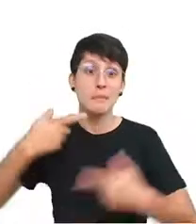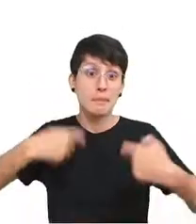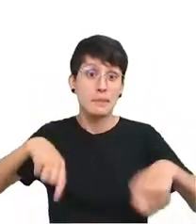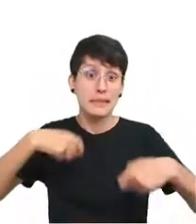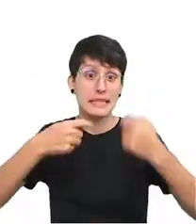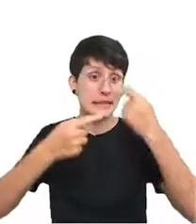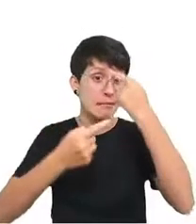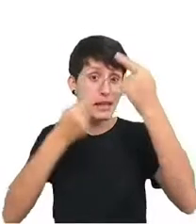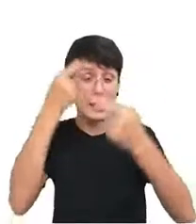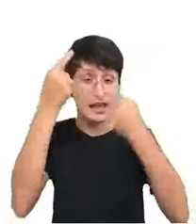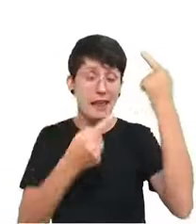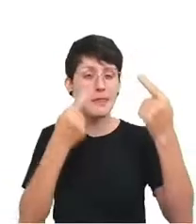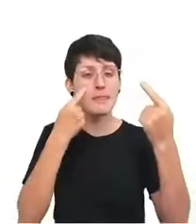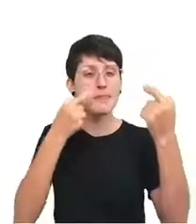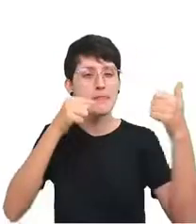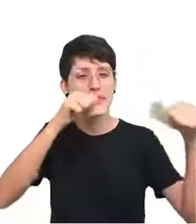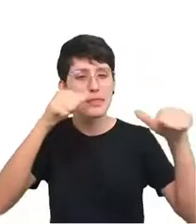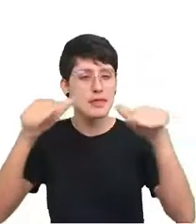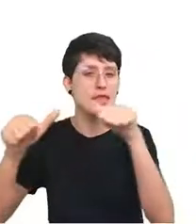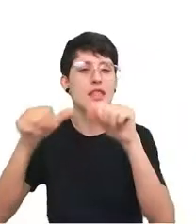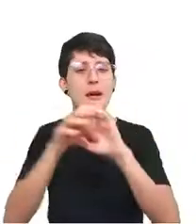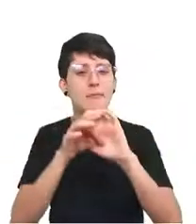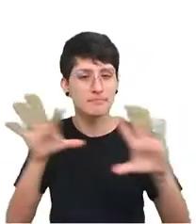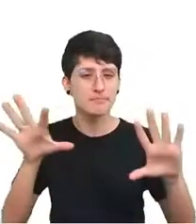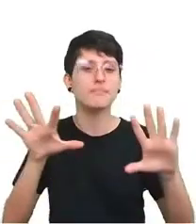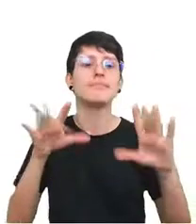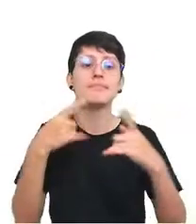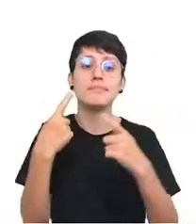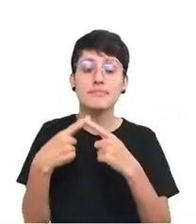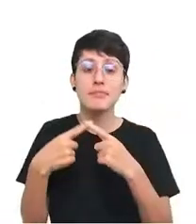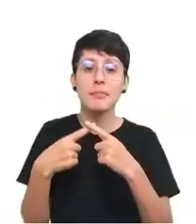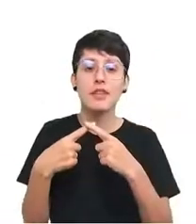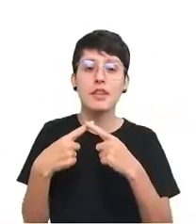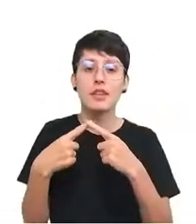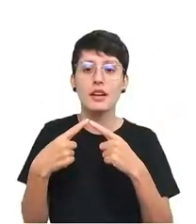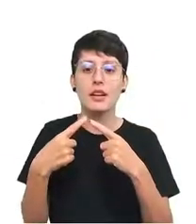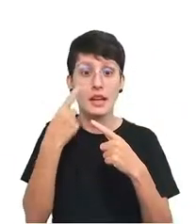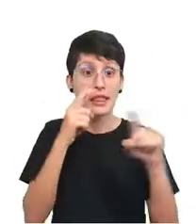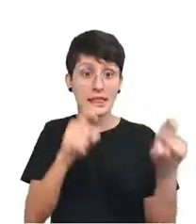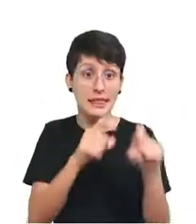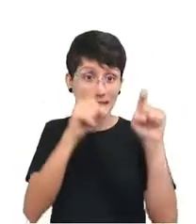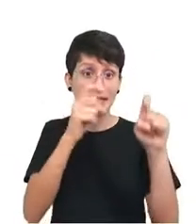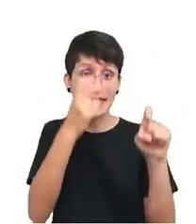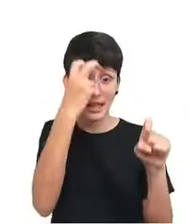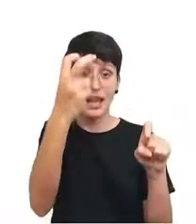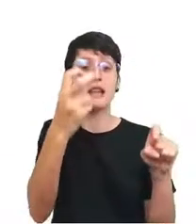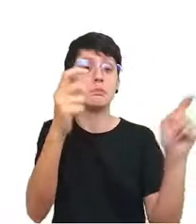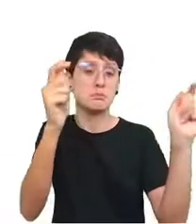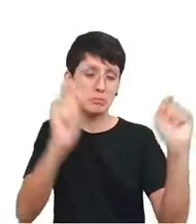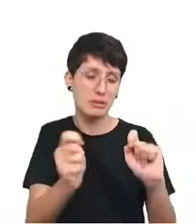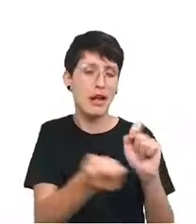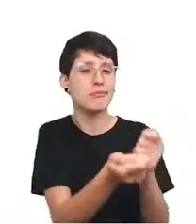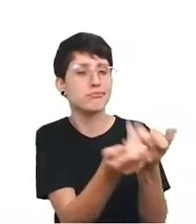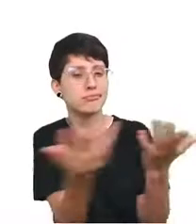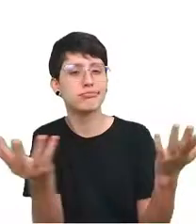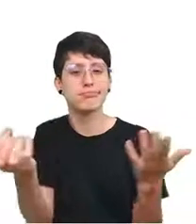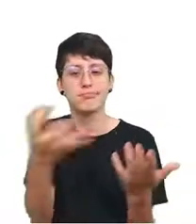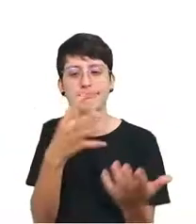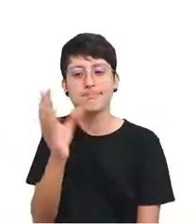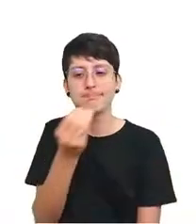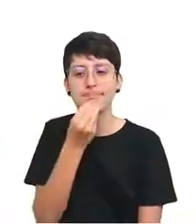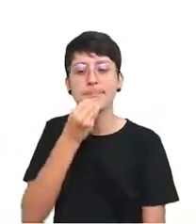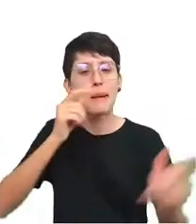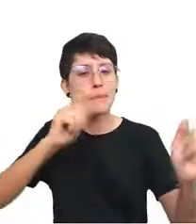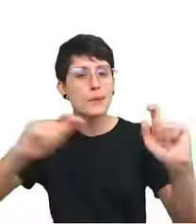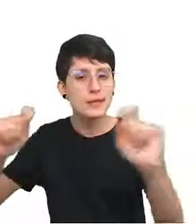avaliar as ferramentas que estão disponíveis porque o aprendiz, porque a machine learning pode trazer novas possibilidades. E essas ferramentas